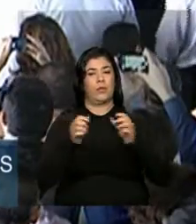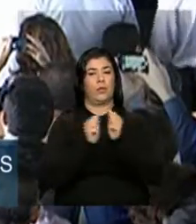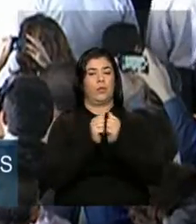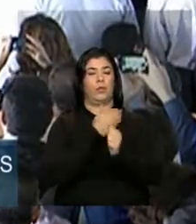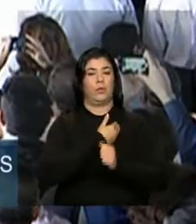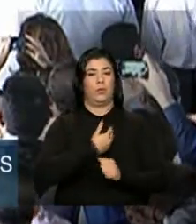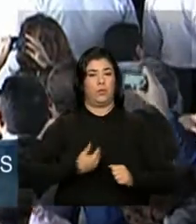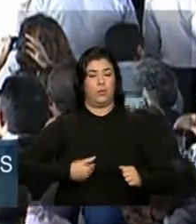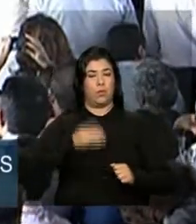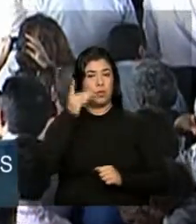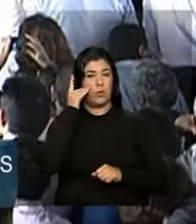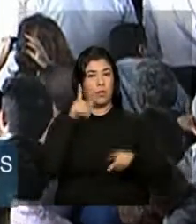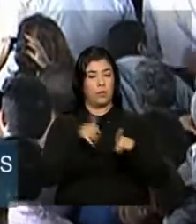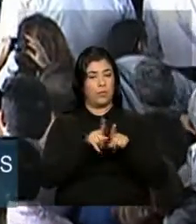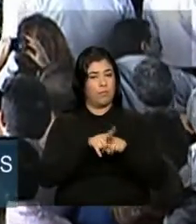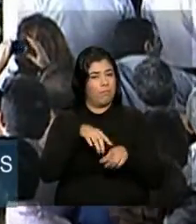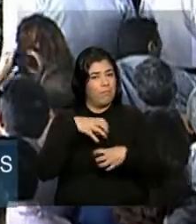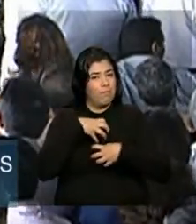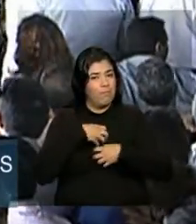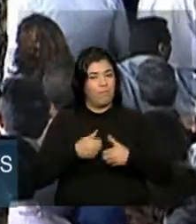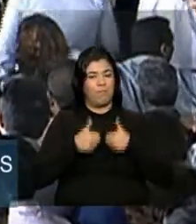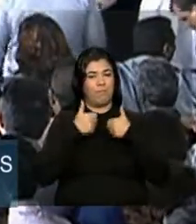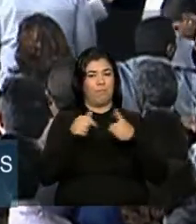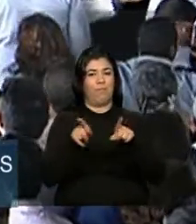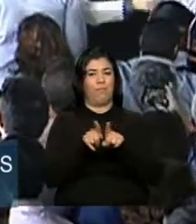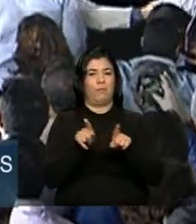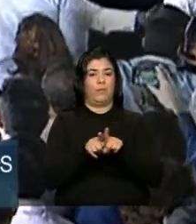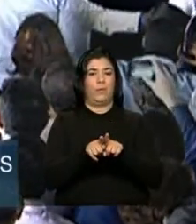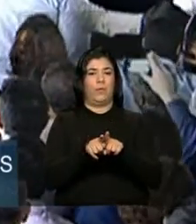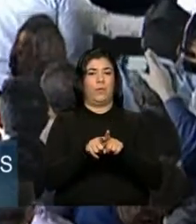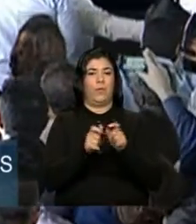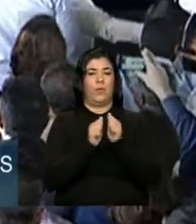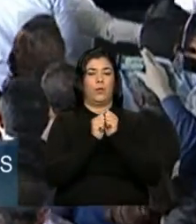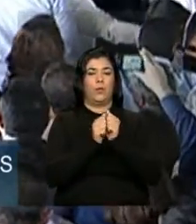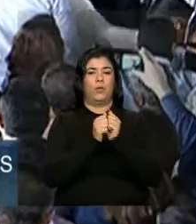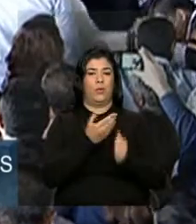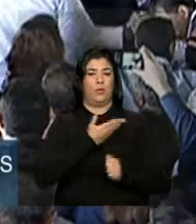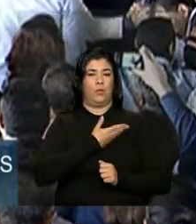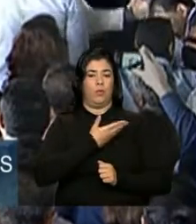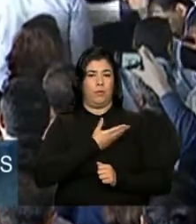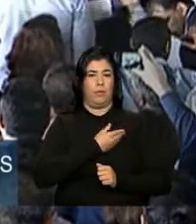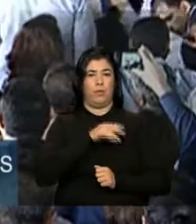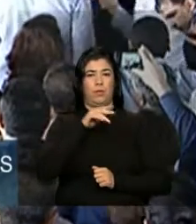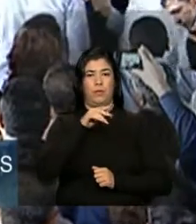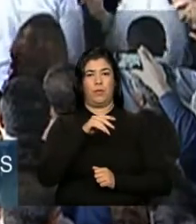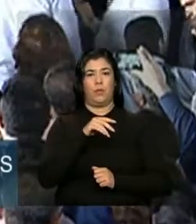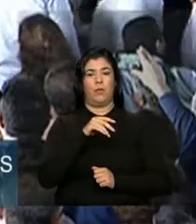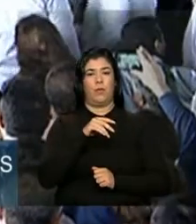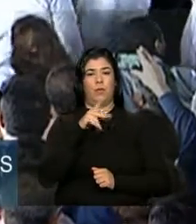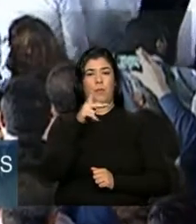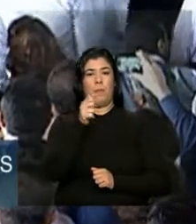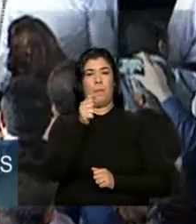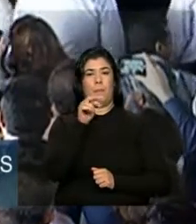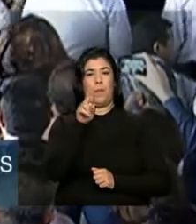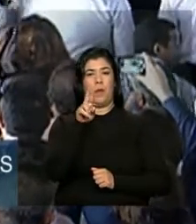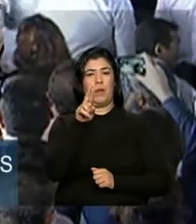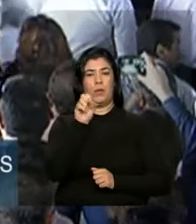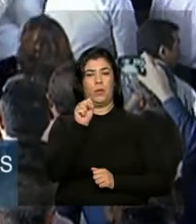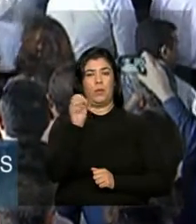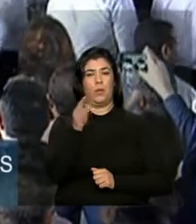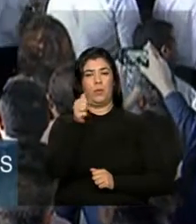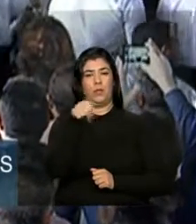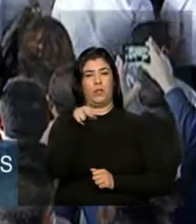o orgulho de trabalhar, meu companheiro e amigo Patruzio Ananias, Ministro do Desenvolvimento Agrário, meu amigo Gilberto